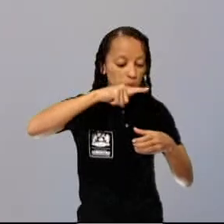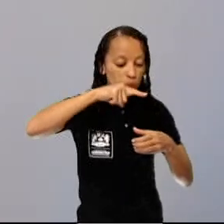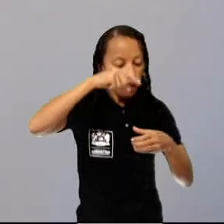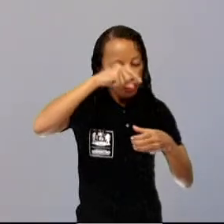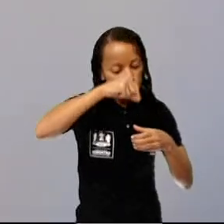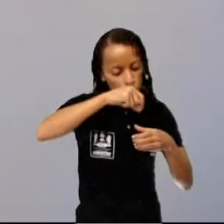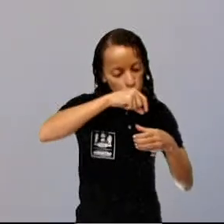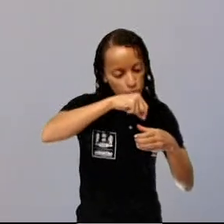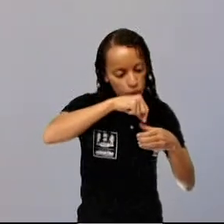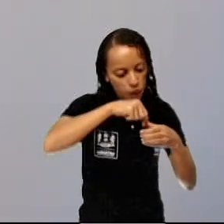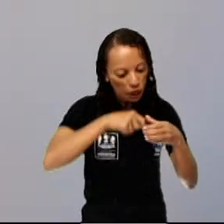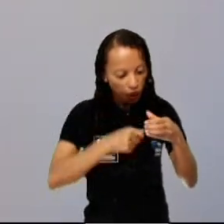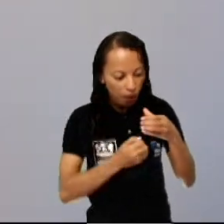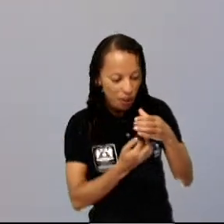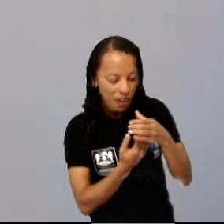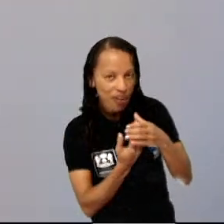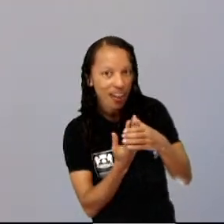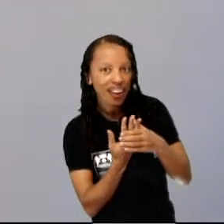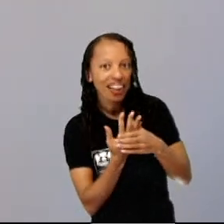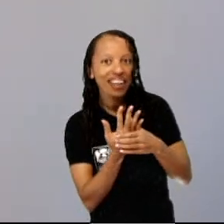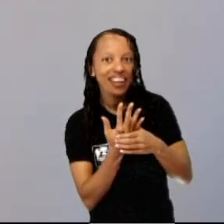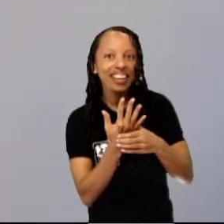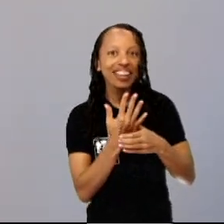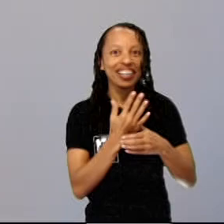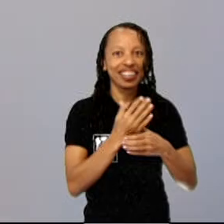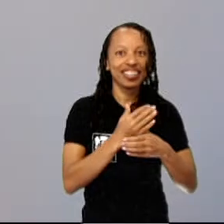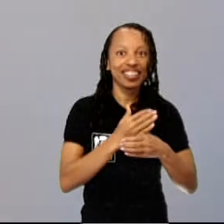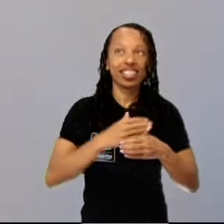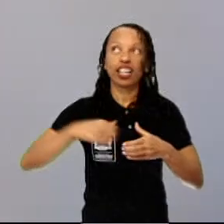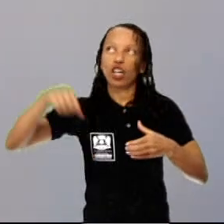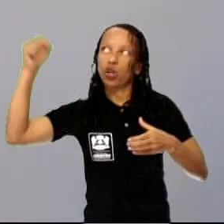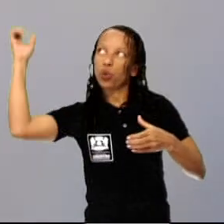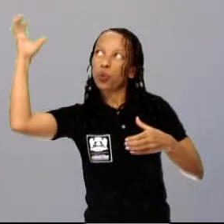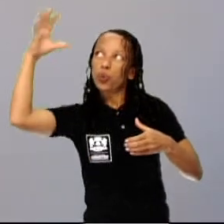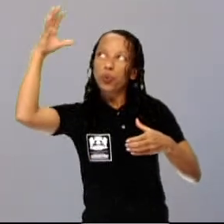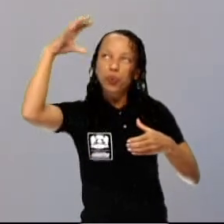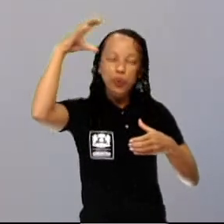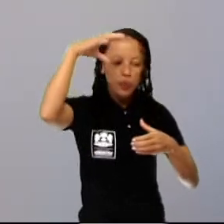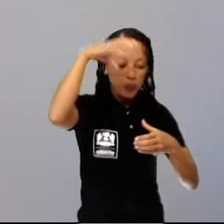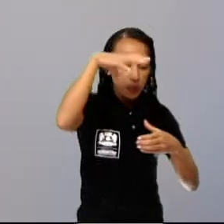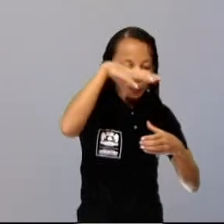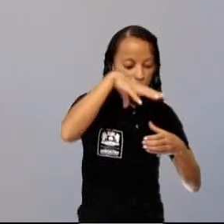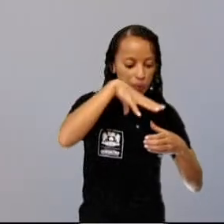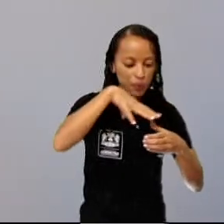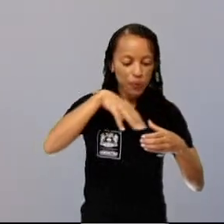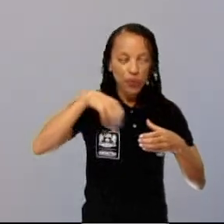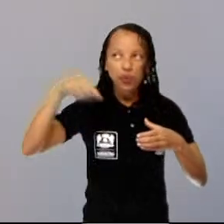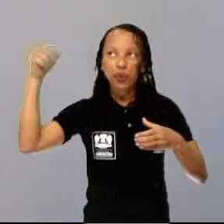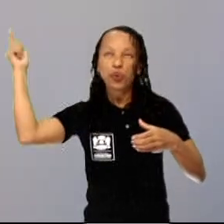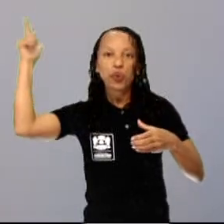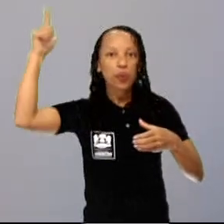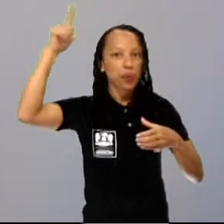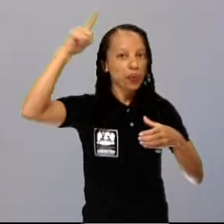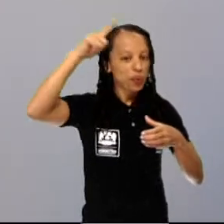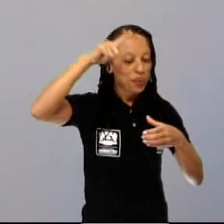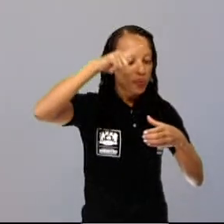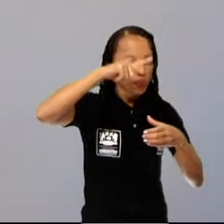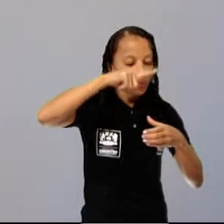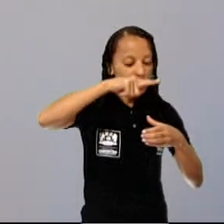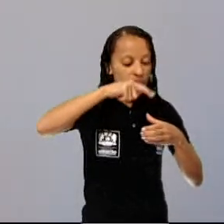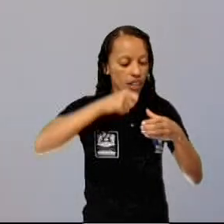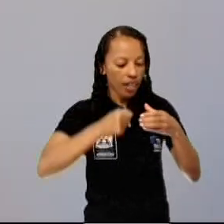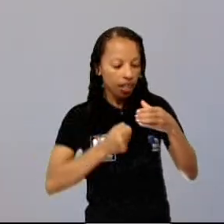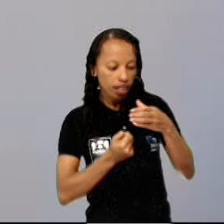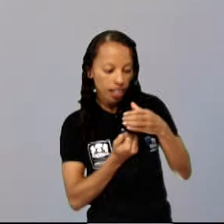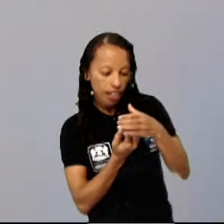sementinha virou uma plantinha e veio a chuva e veio o sol. Minha